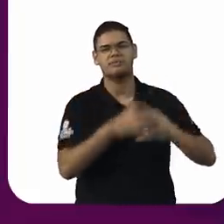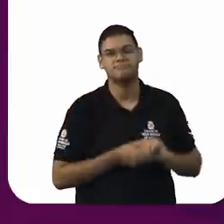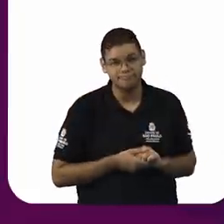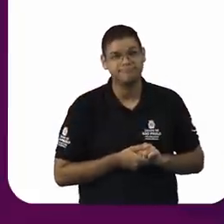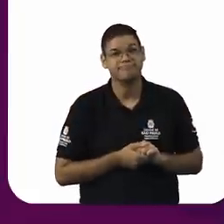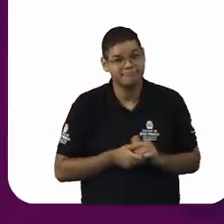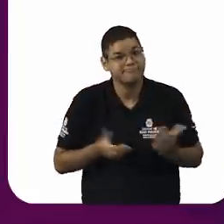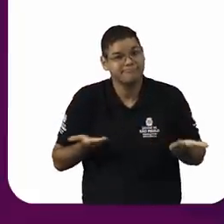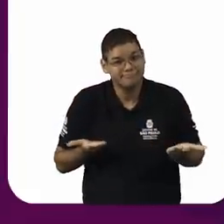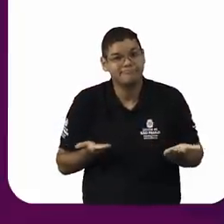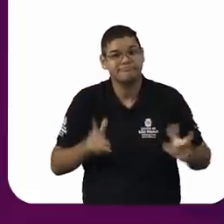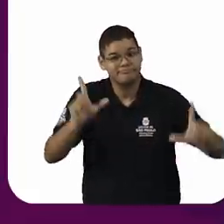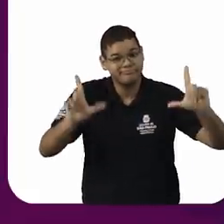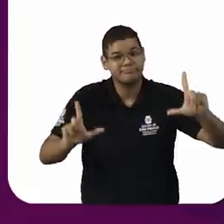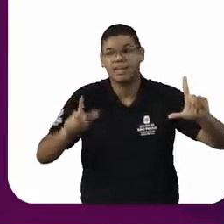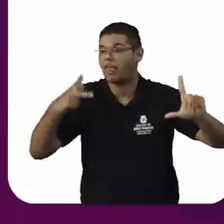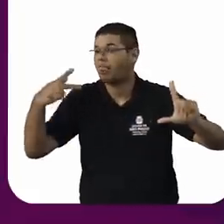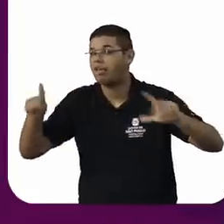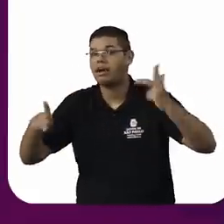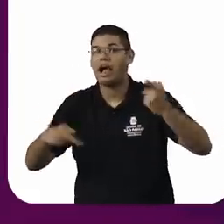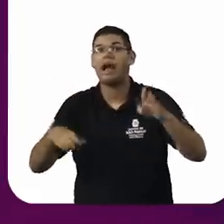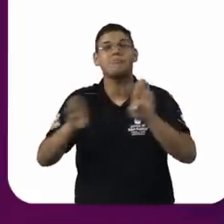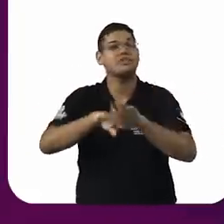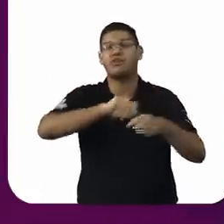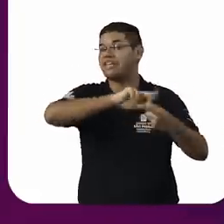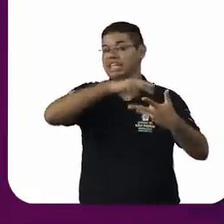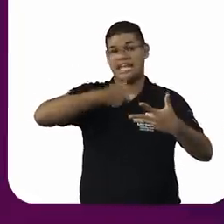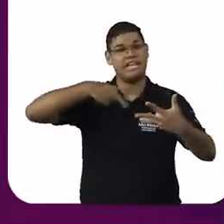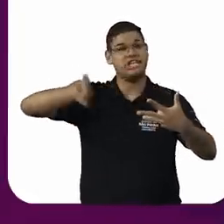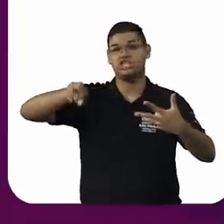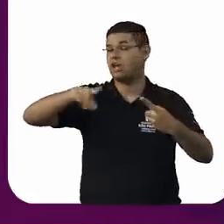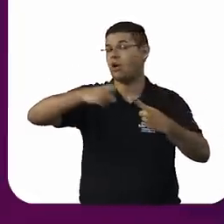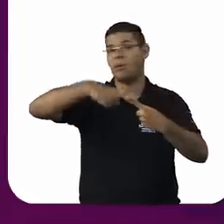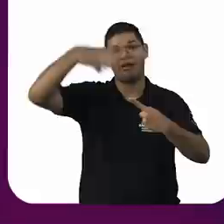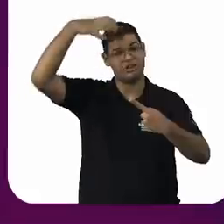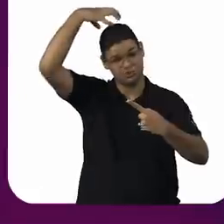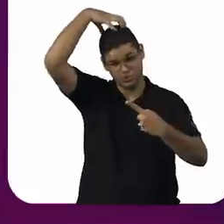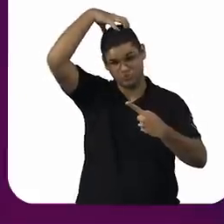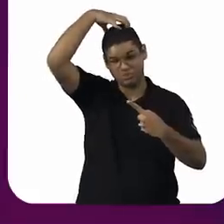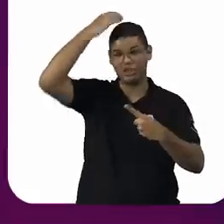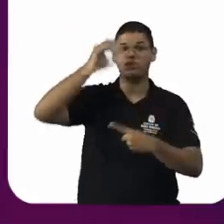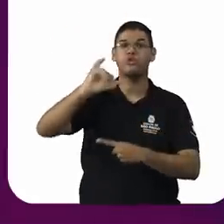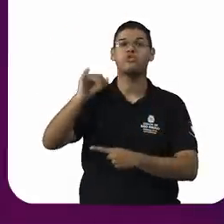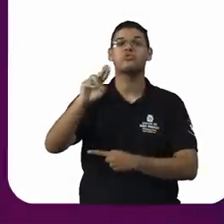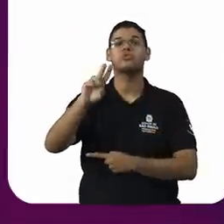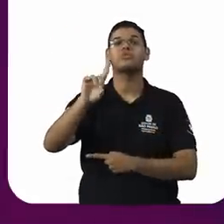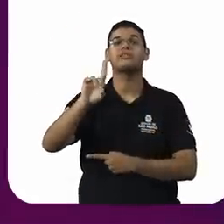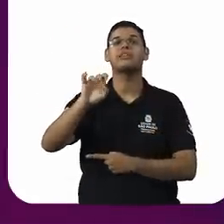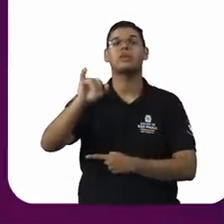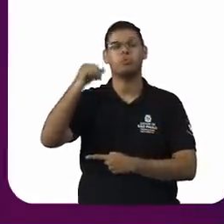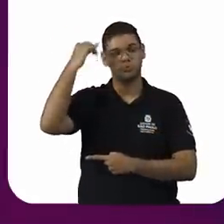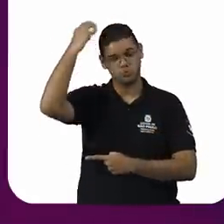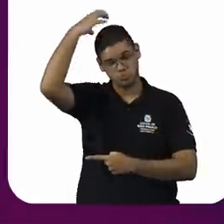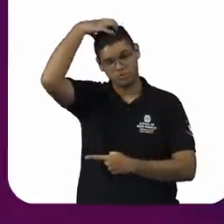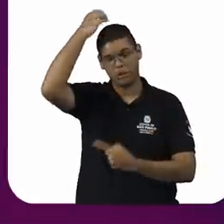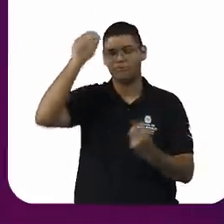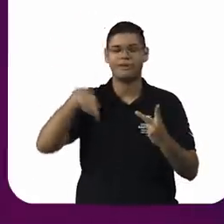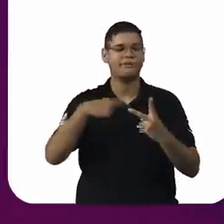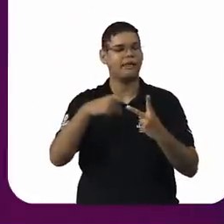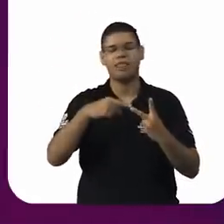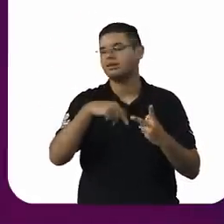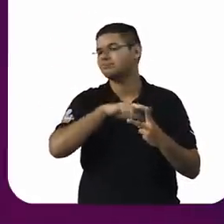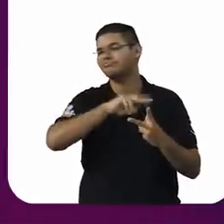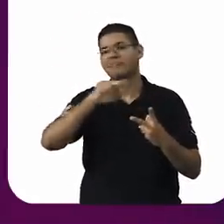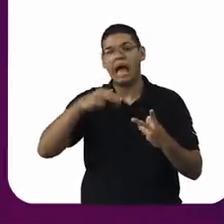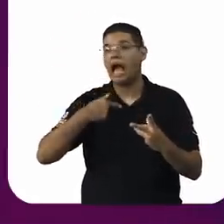do sábado, judeus, adventistas do sétimo dia, muçulmanos, certamente, especialmente depois do